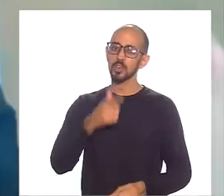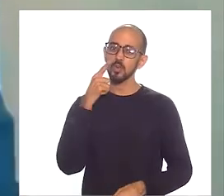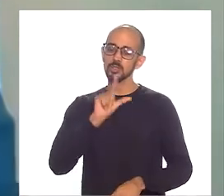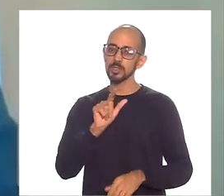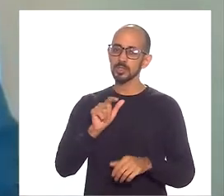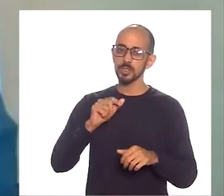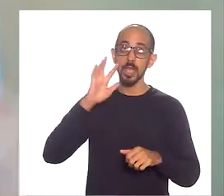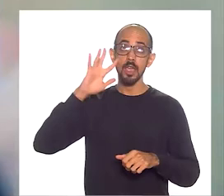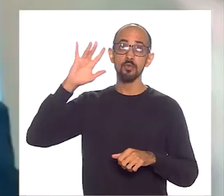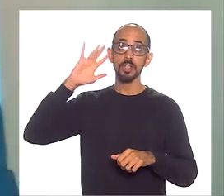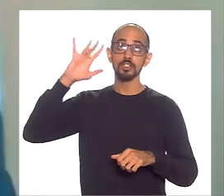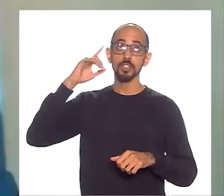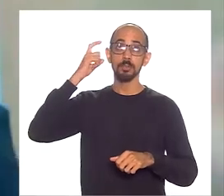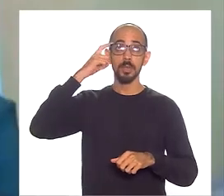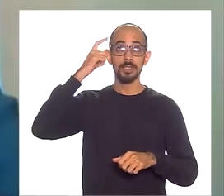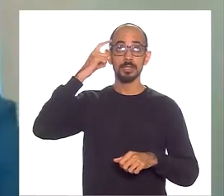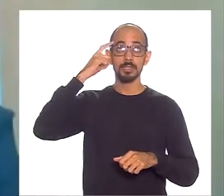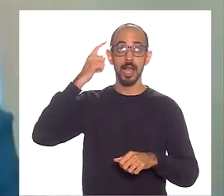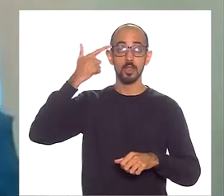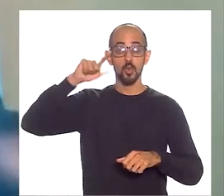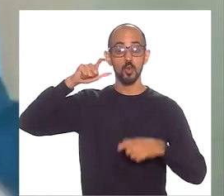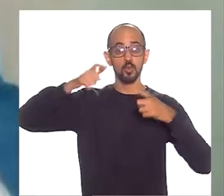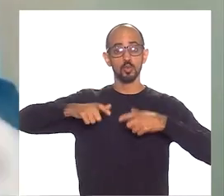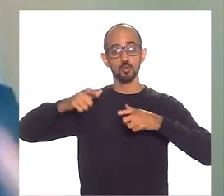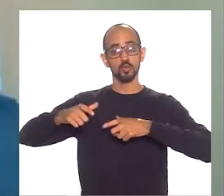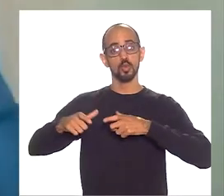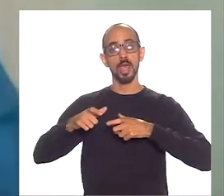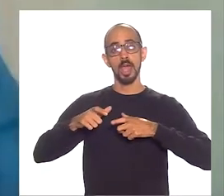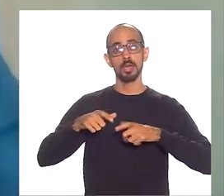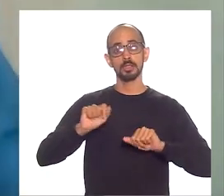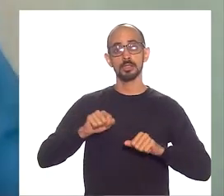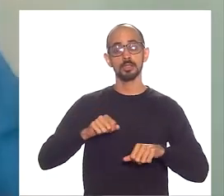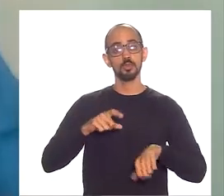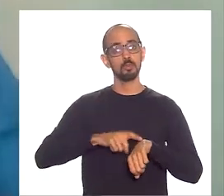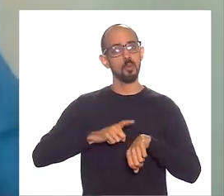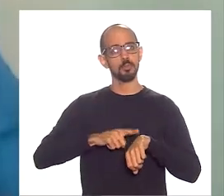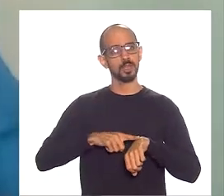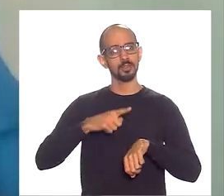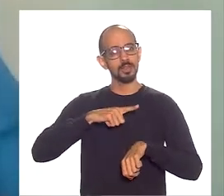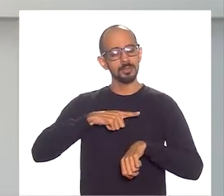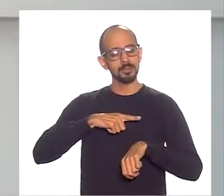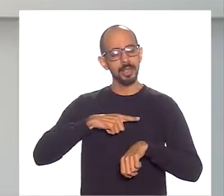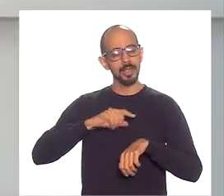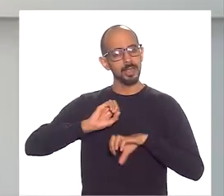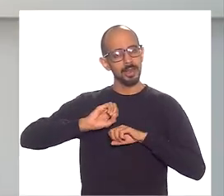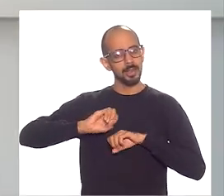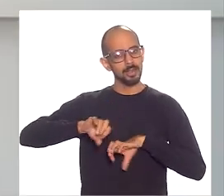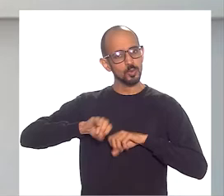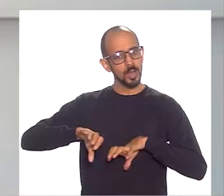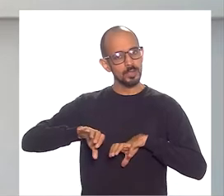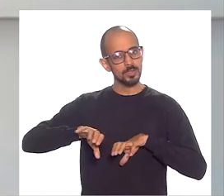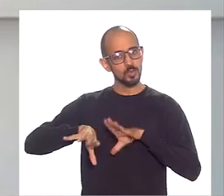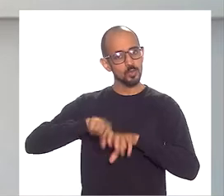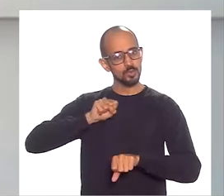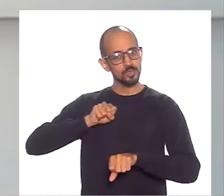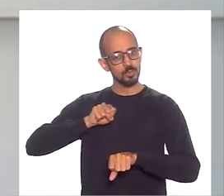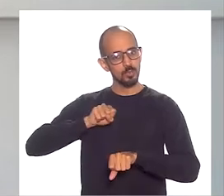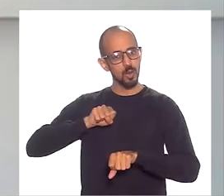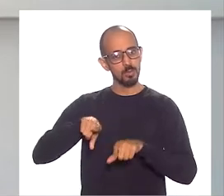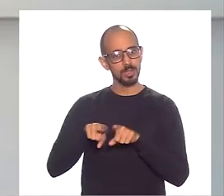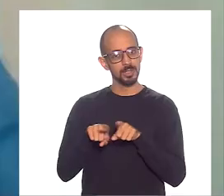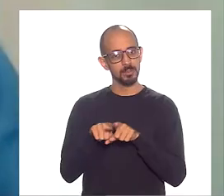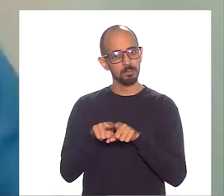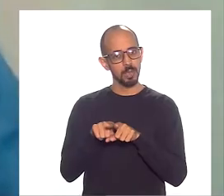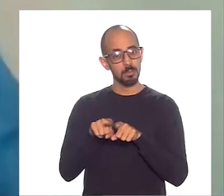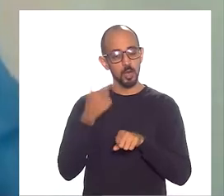dele poder refletir, se ver em outros lugares, a partir do momento que ele tem aquela educação e tem o diploma, para